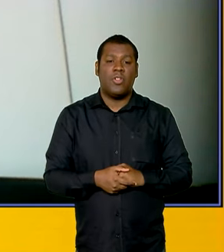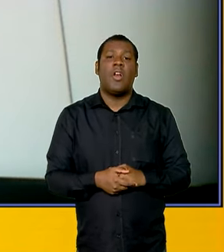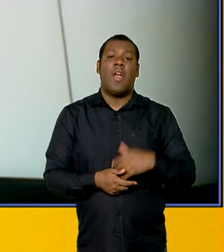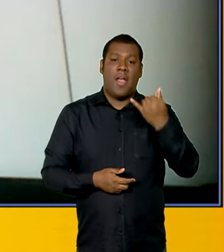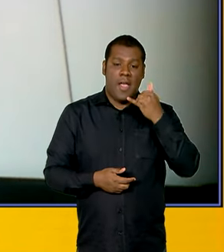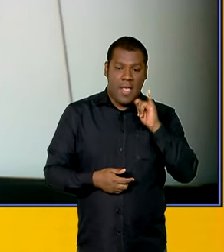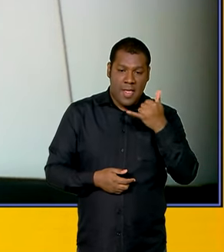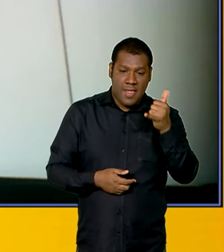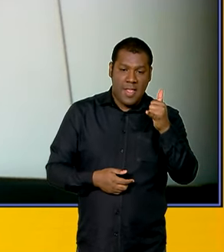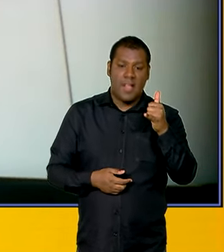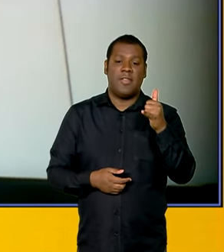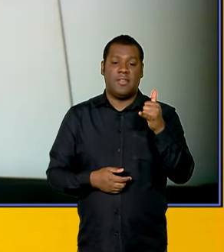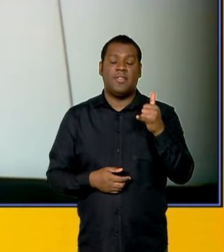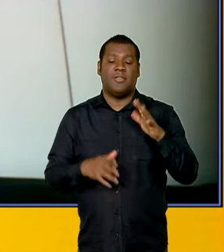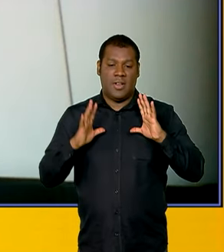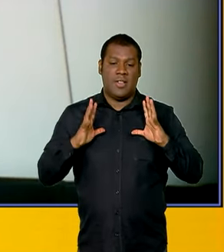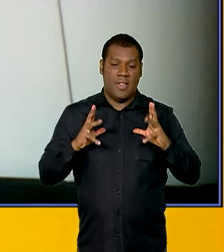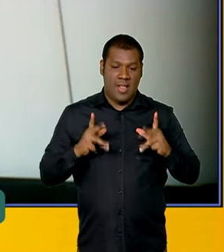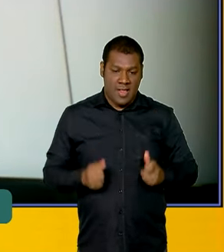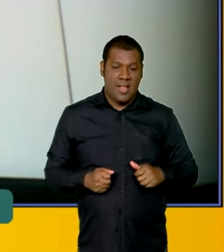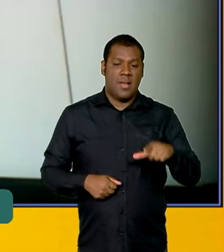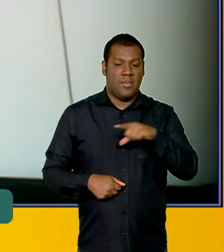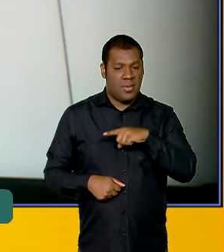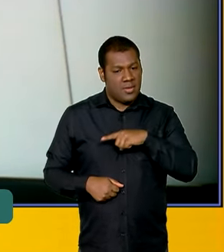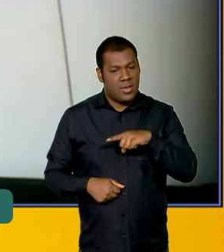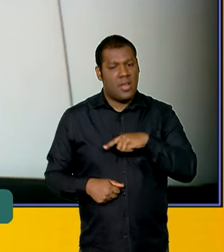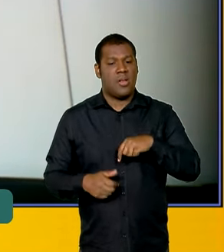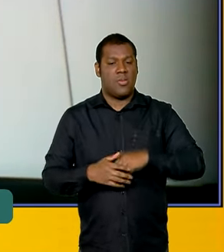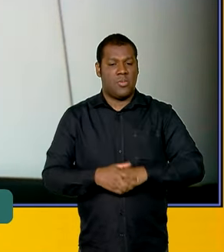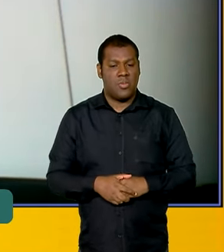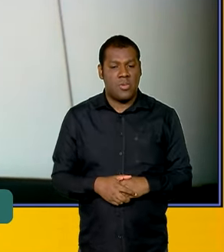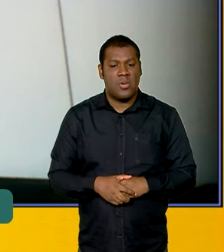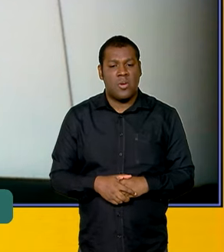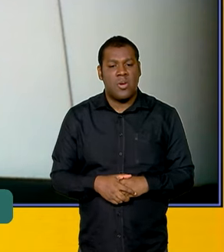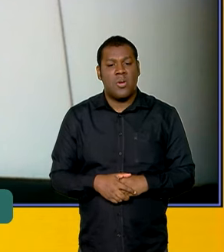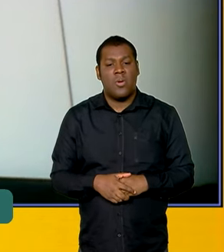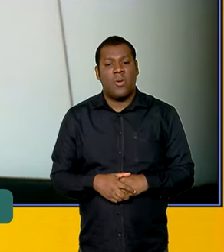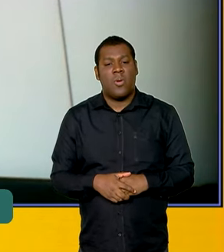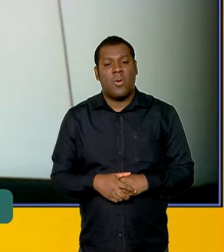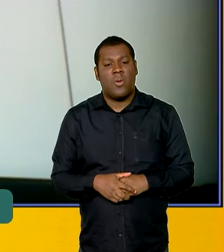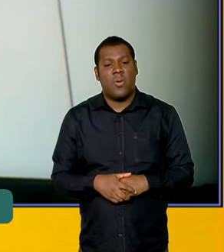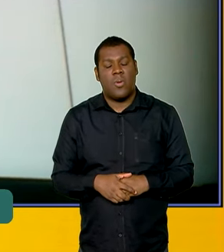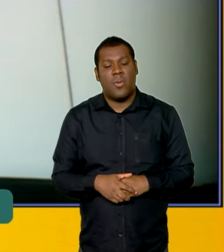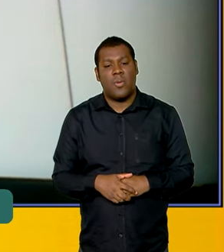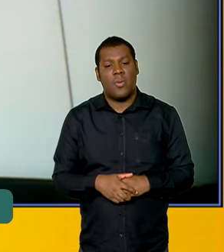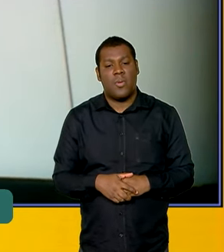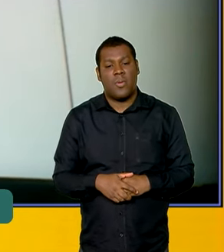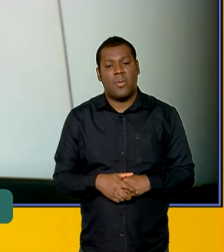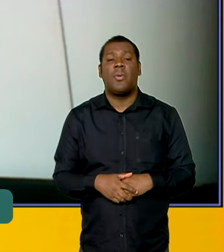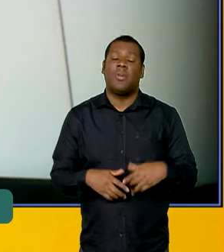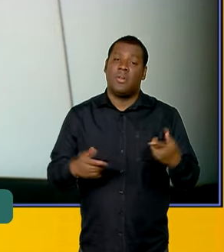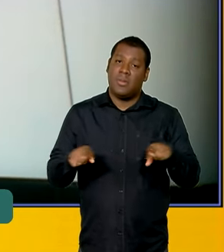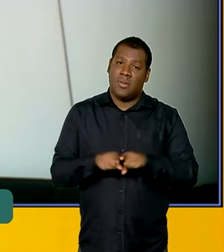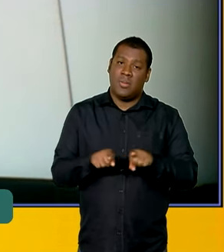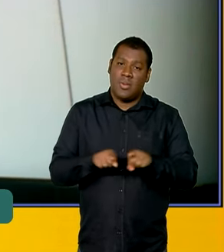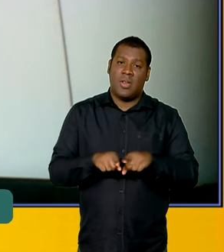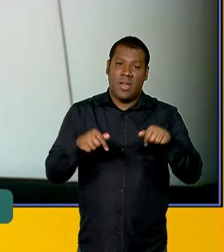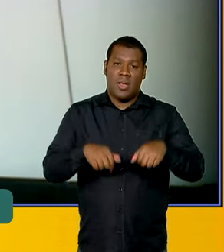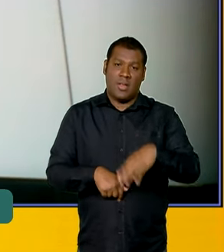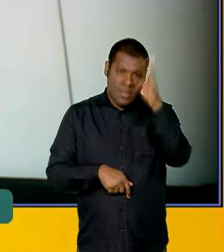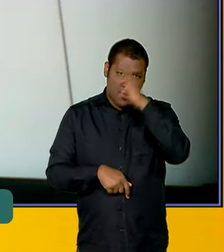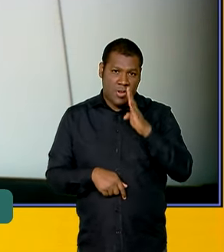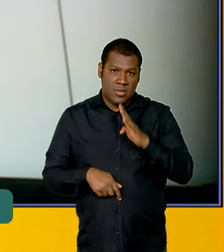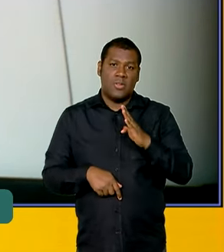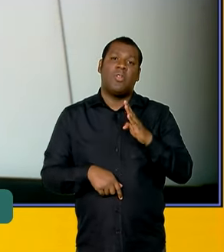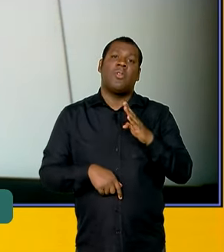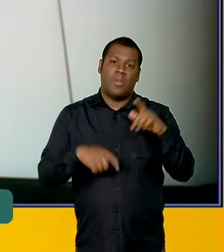energética predominantemente limpa, ter uma matriz elétrica limpíssima, e o potencial enorme de aumentar isso,